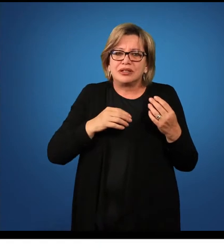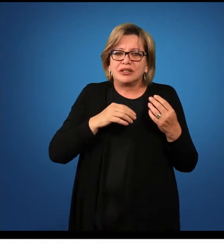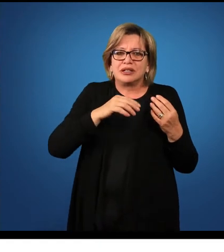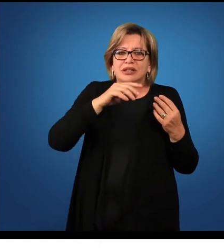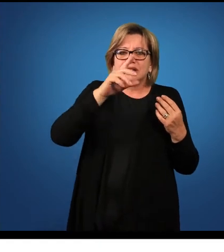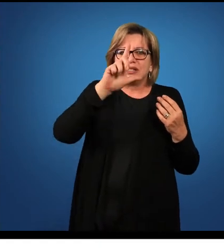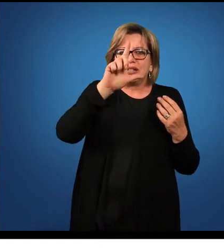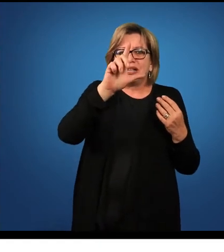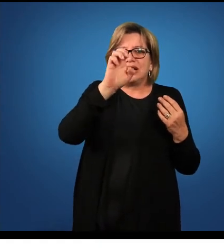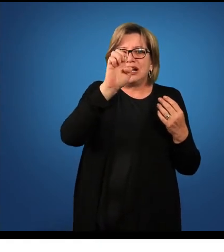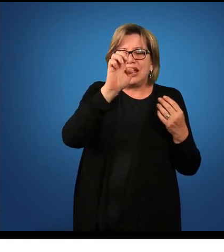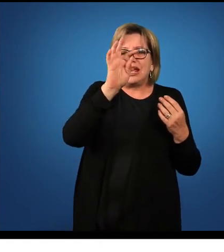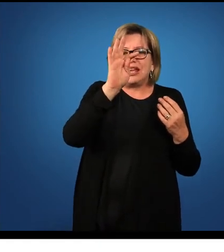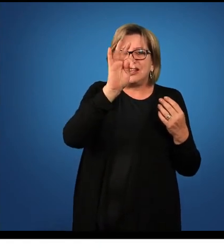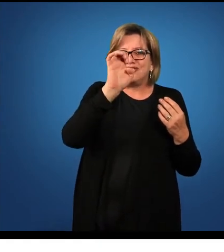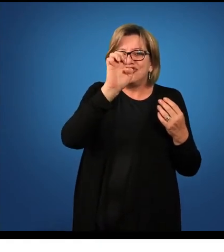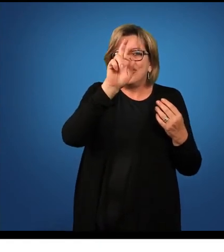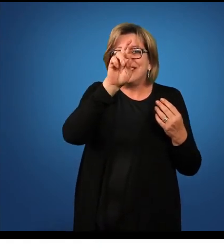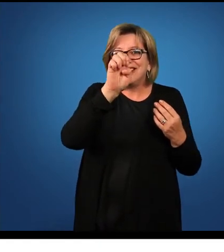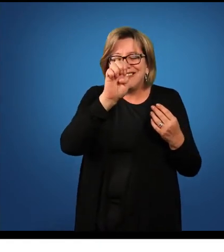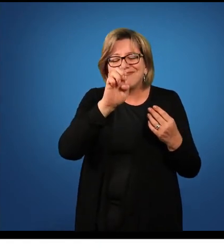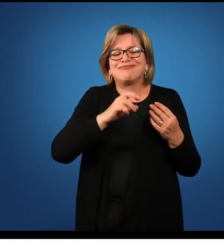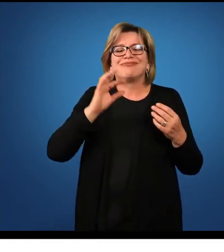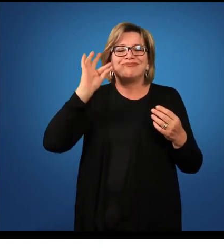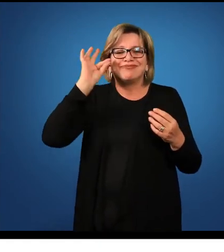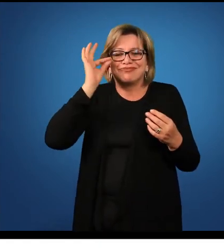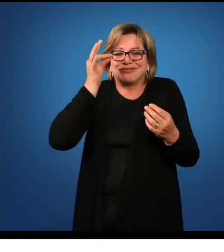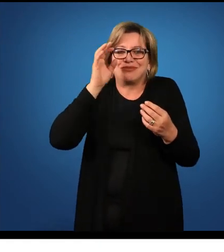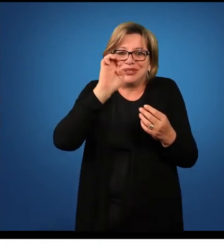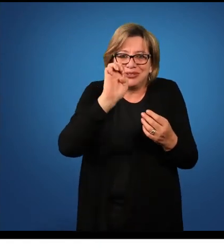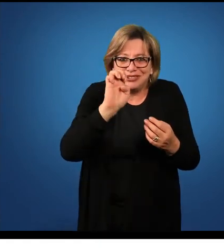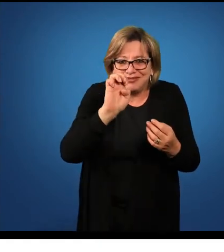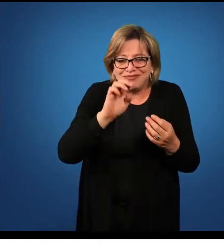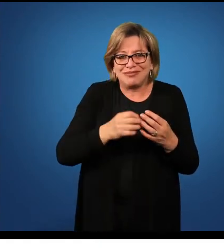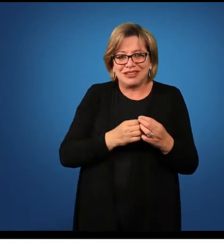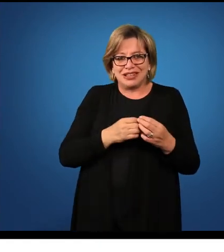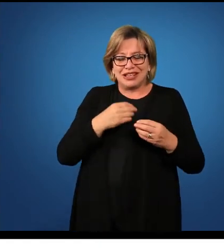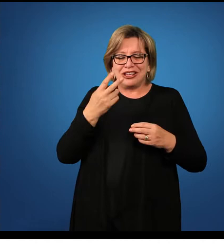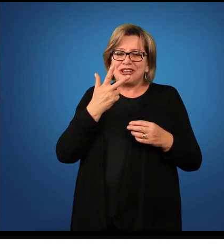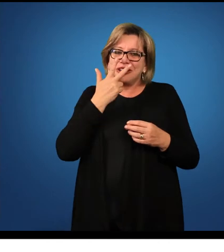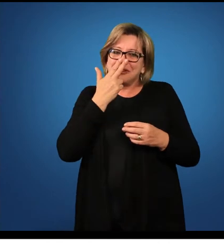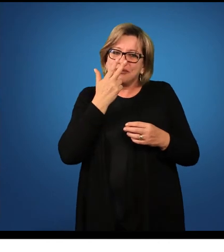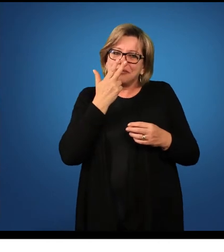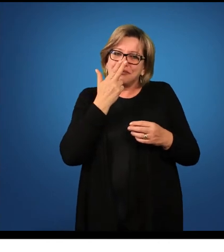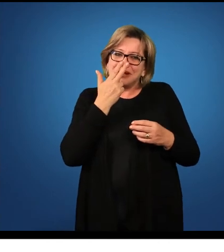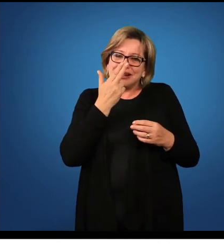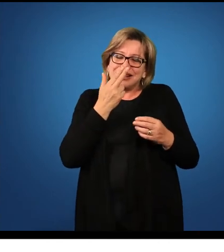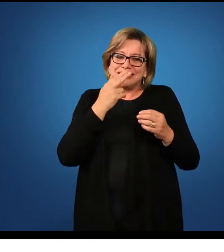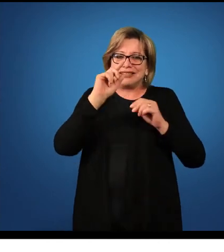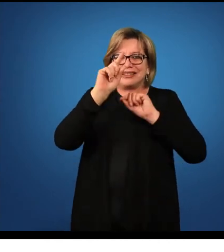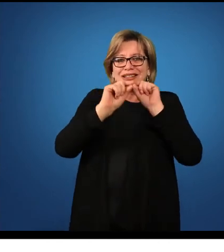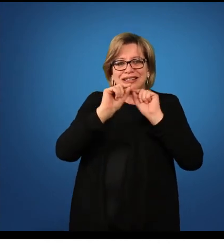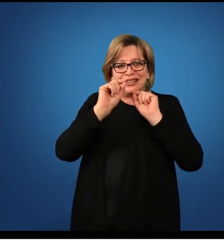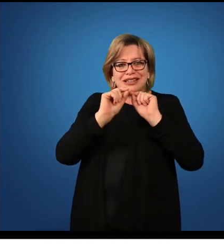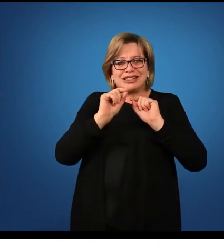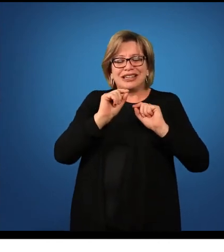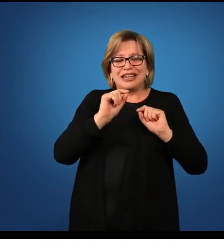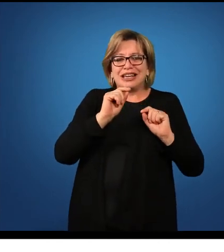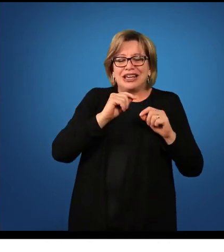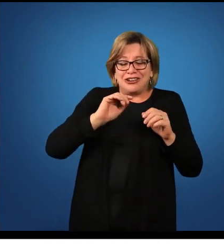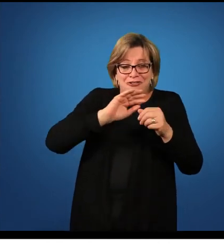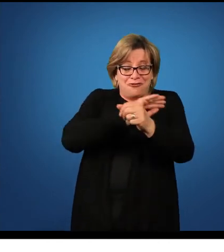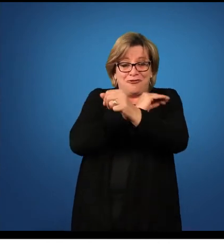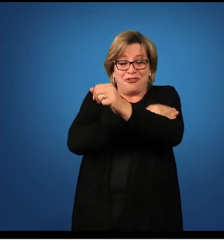ledgere. Observem a pronúncia ledgere, dá a impressão que a tônica é no lé,